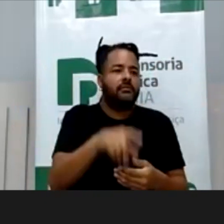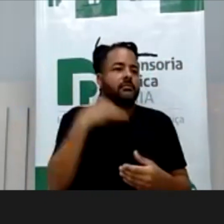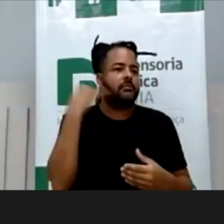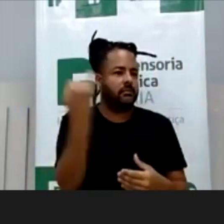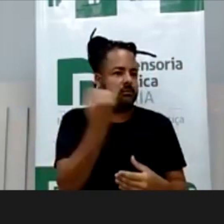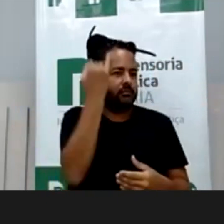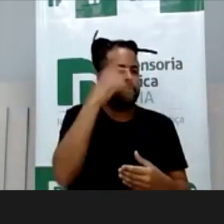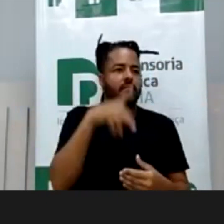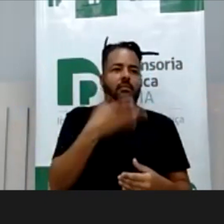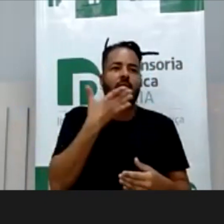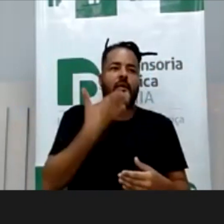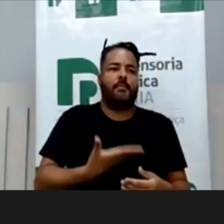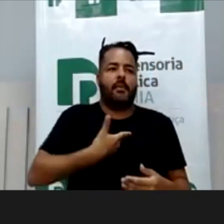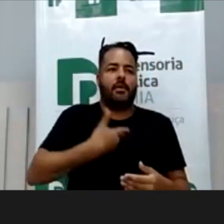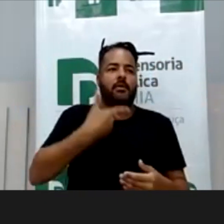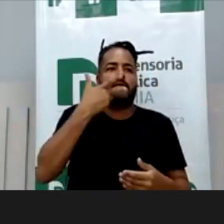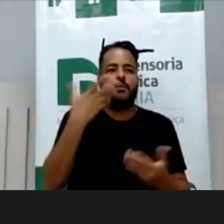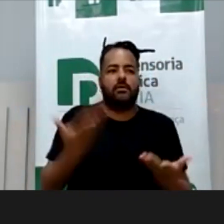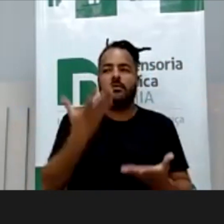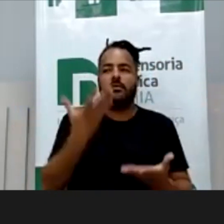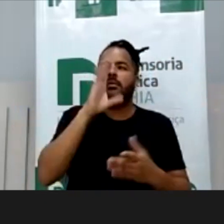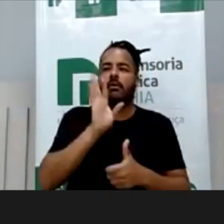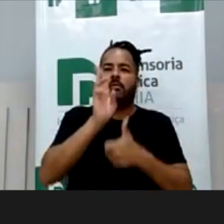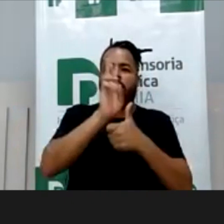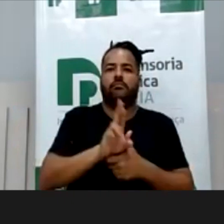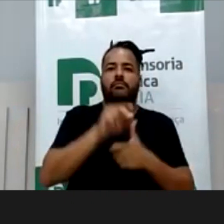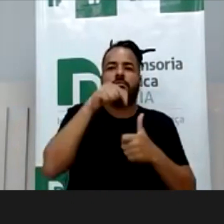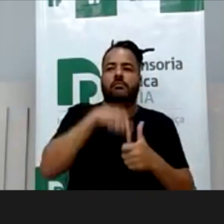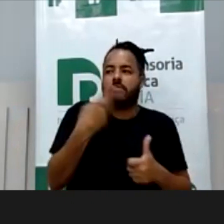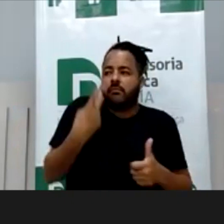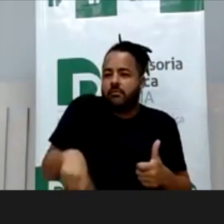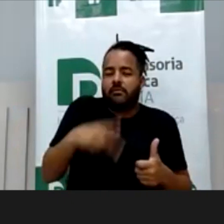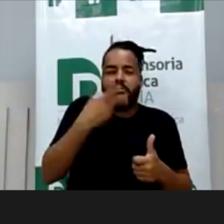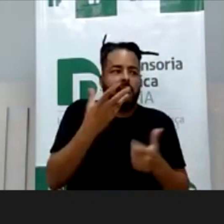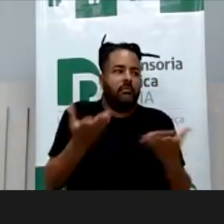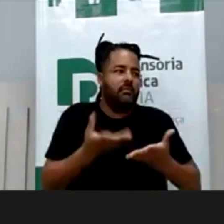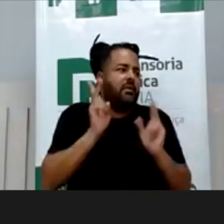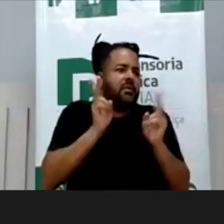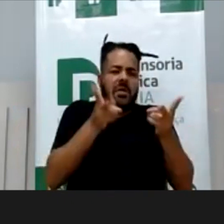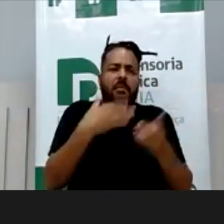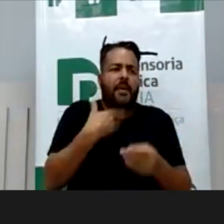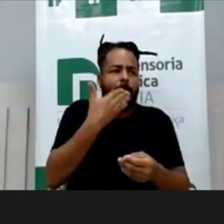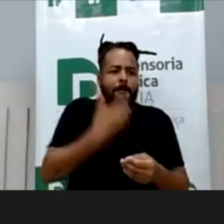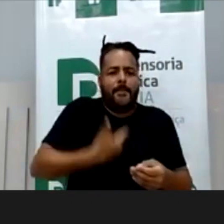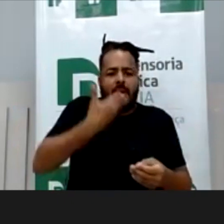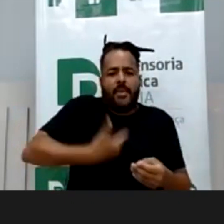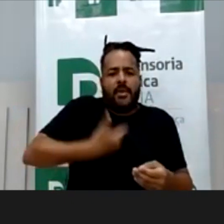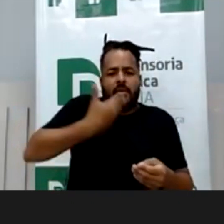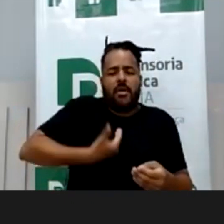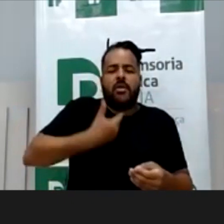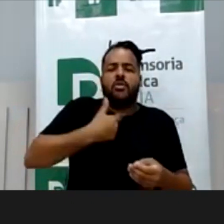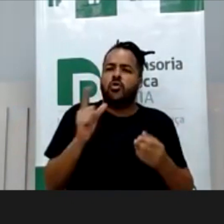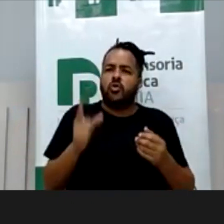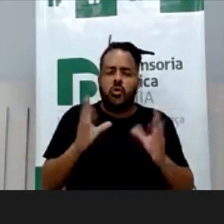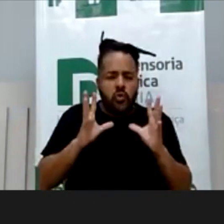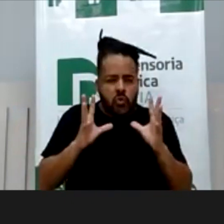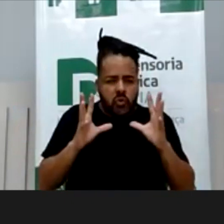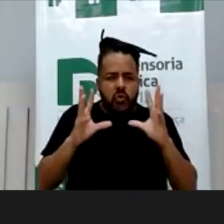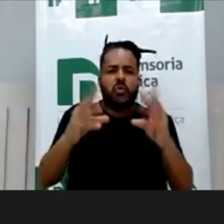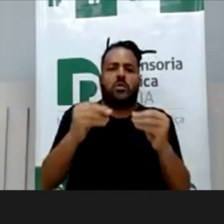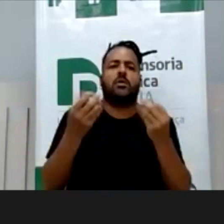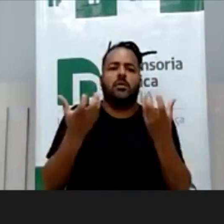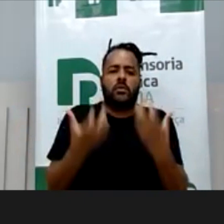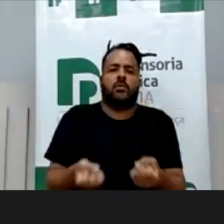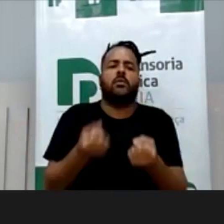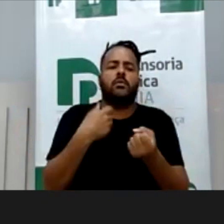Os pedidos da defensoria, eu acato, eu não me lembro a última vez que eu recusei, eu acato todos, de verdade, eu não falei aqui porque eu estou aqui, eu falei porque,